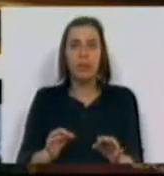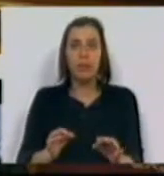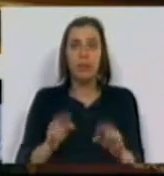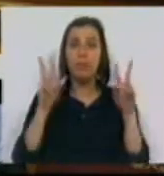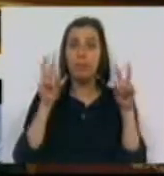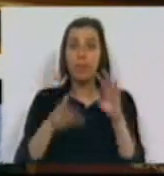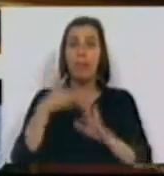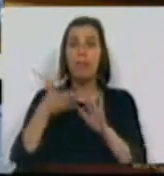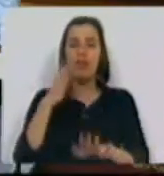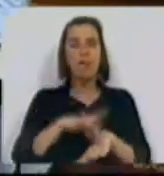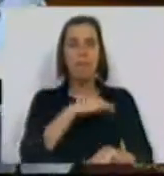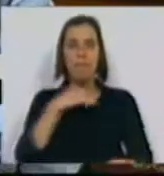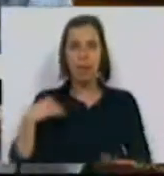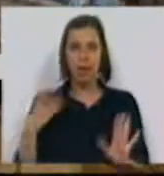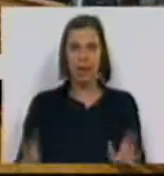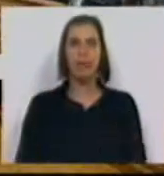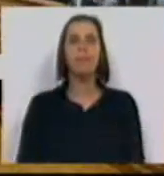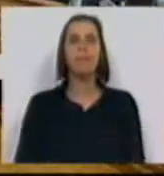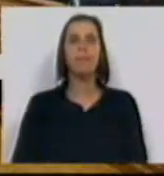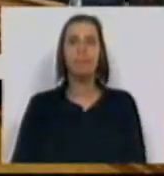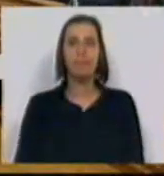matéria de emergência médica. Muito obrigada.